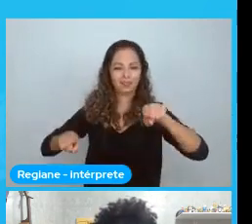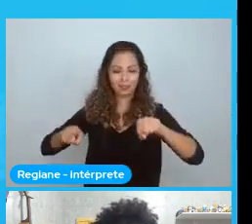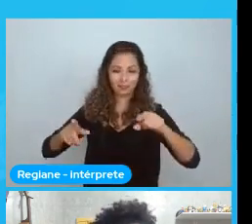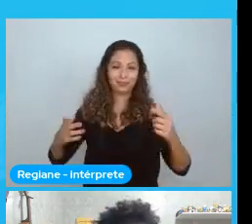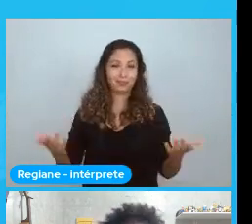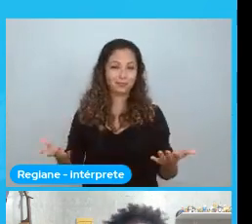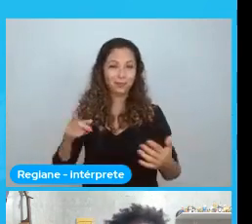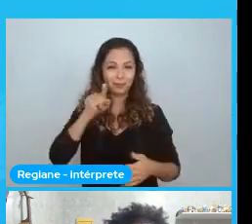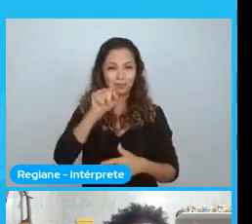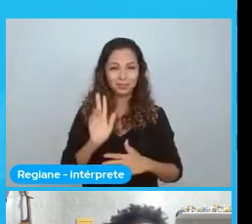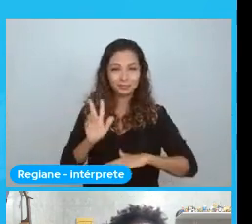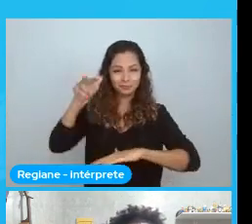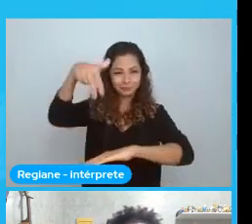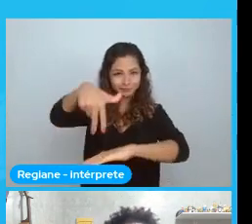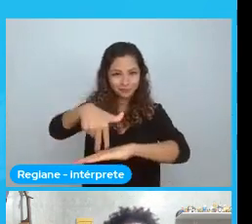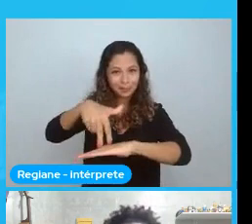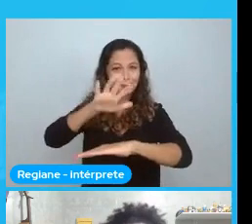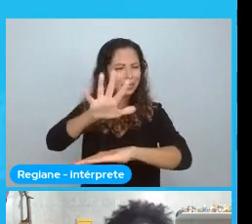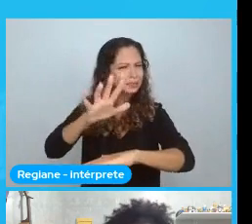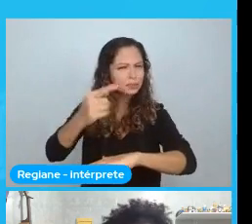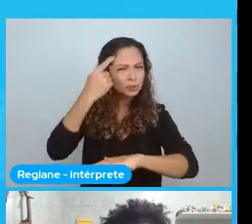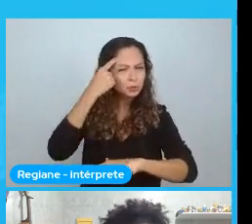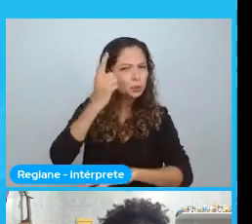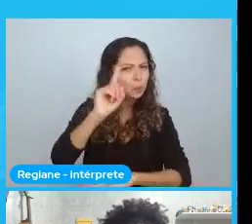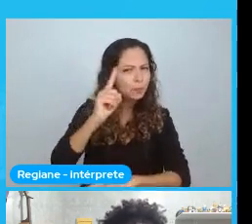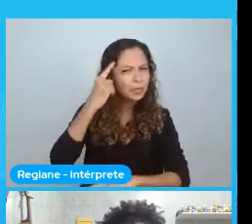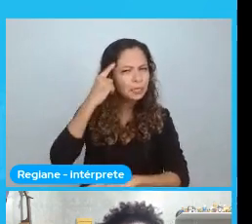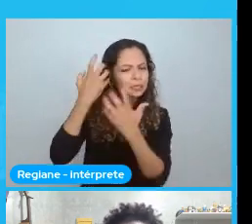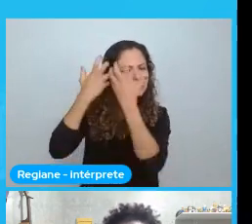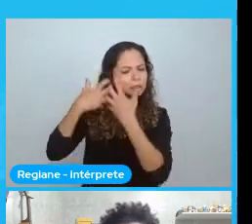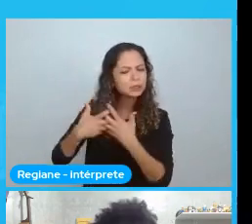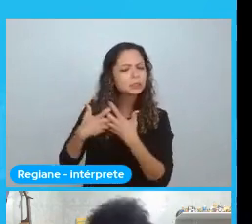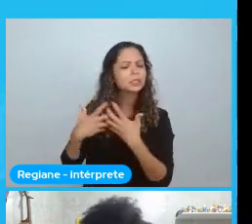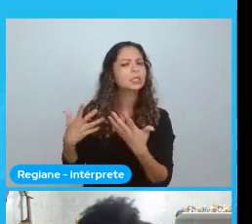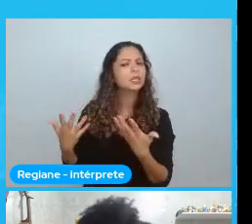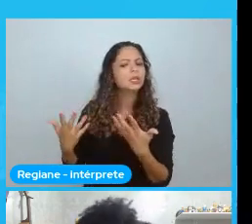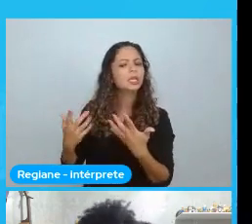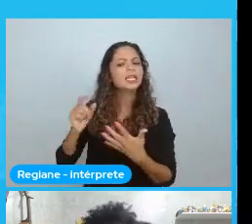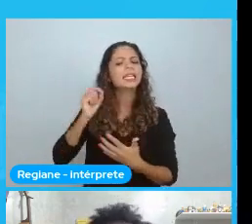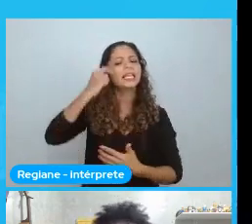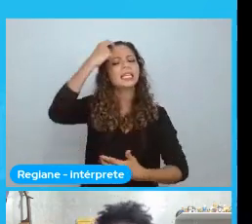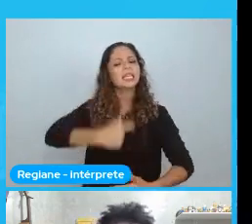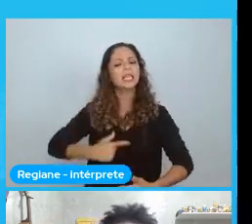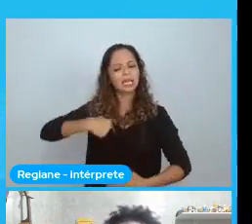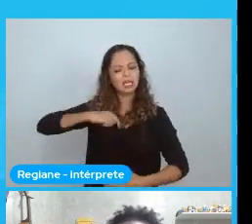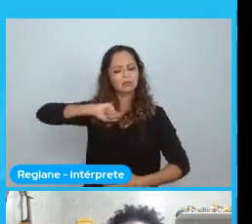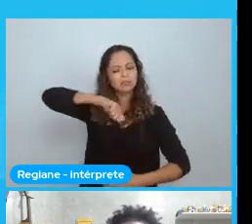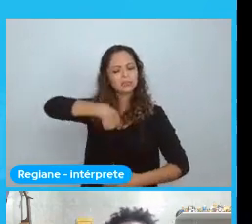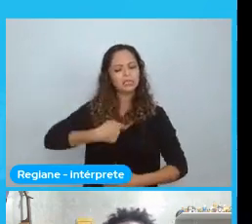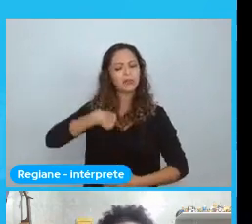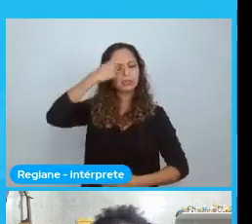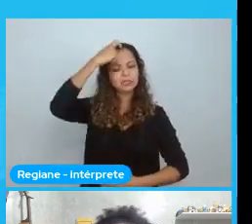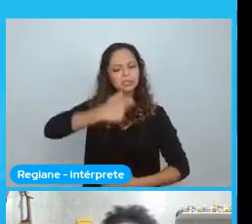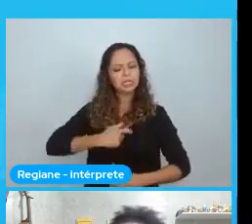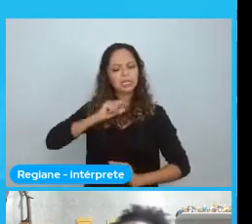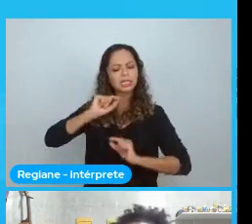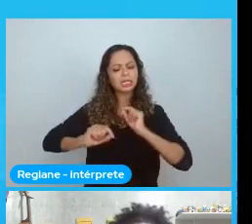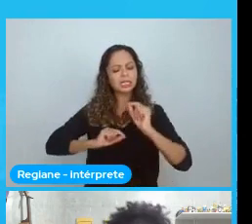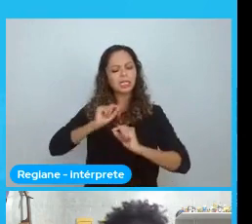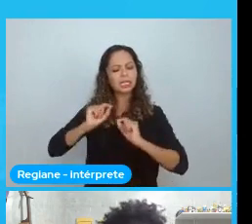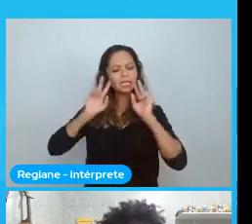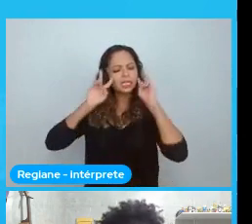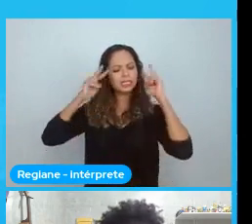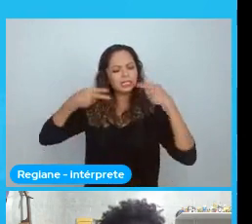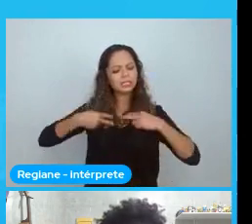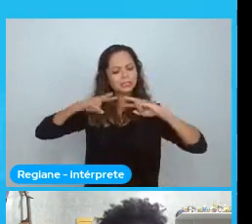Sem pensar. Se você. Enquanto uma pessoa de minoria. Ocupa esses lugares. Sem pensar. Quem é você. Nesses espaços. Você vai entrar em espaços. E vai